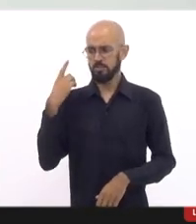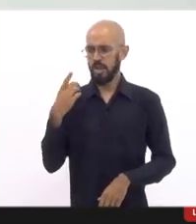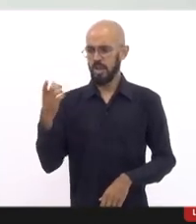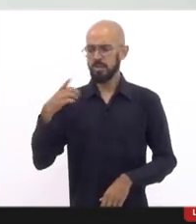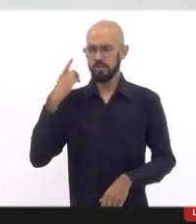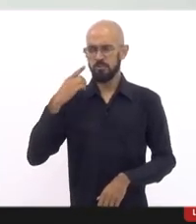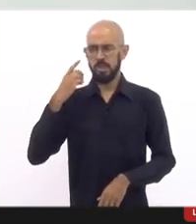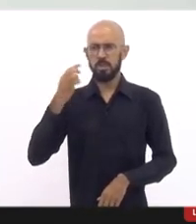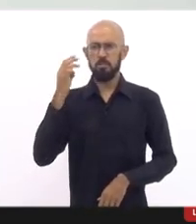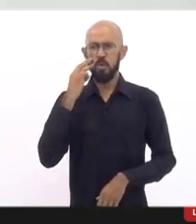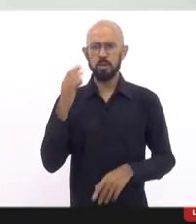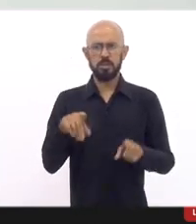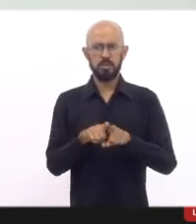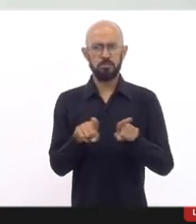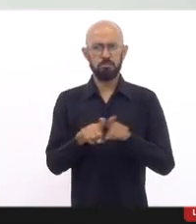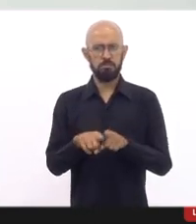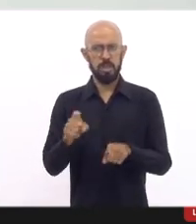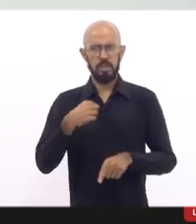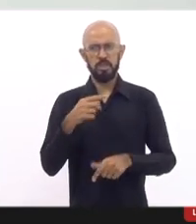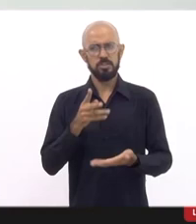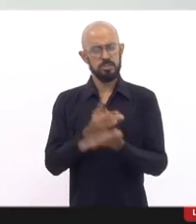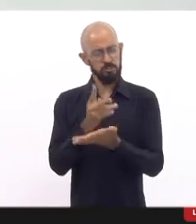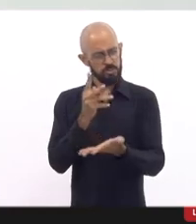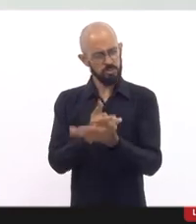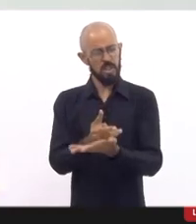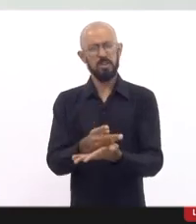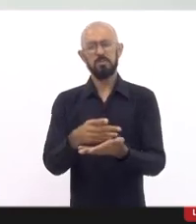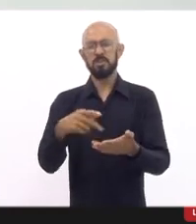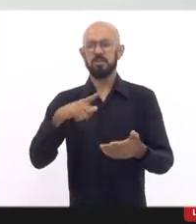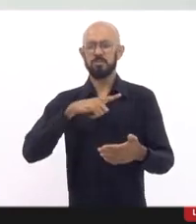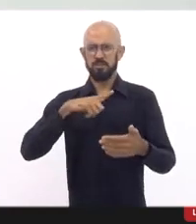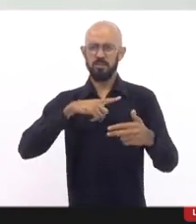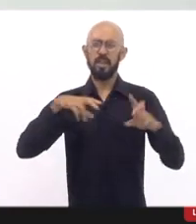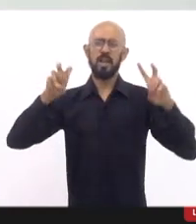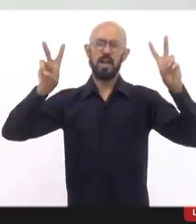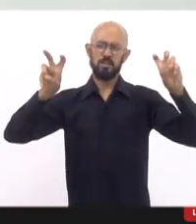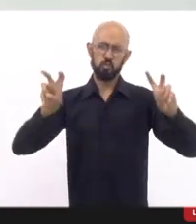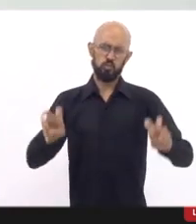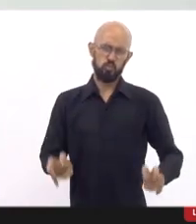deputada Mônica Francisco, que a gente tem várias pautas aí, costuramos,